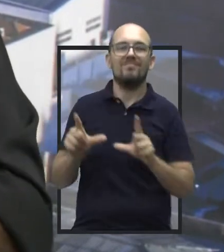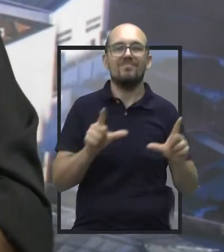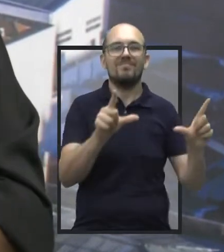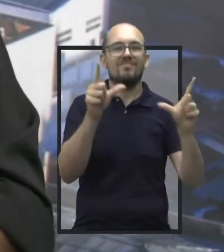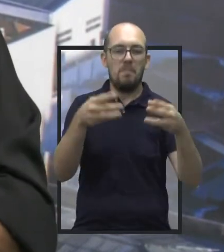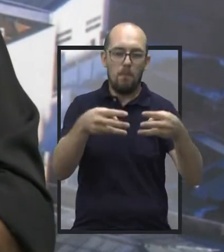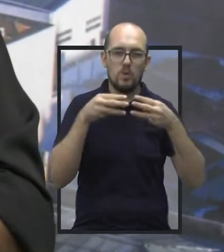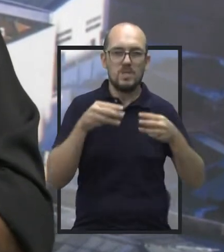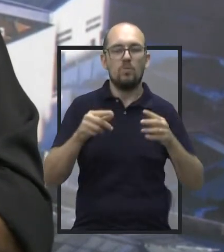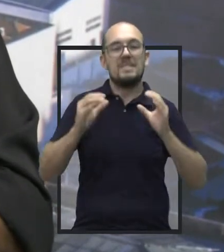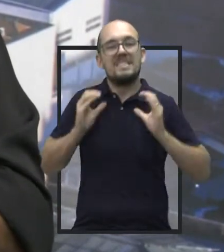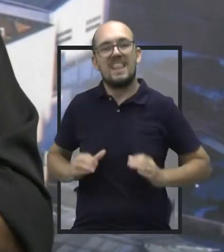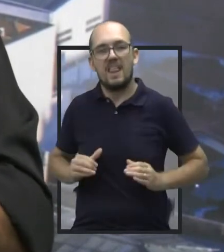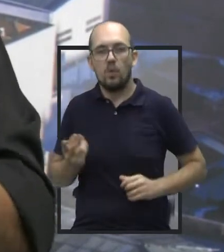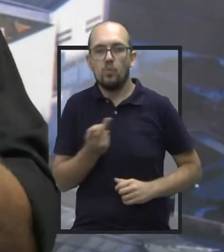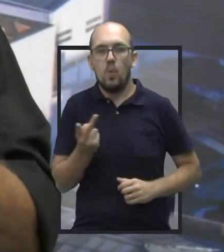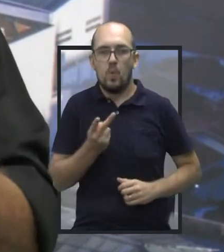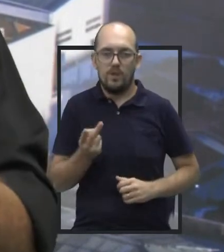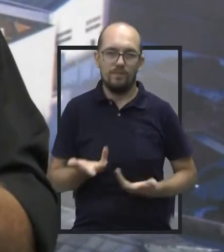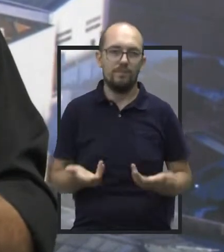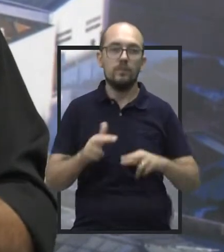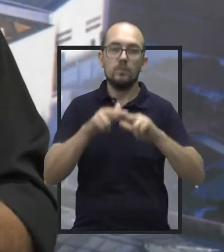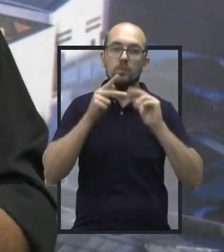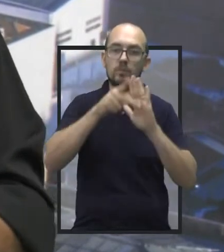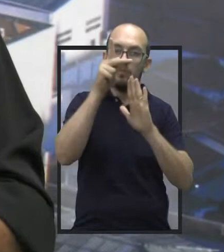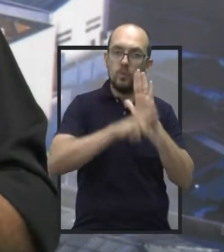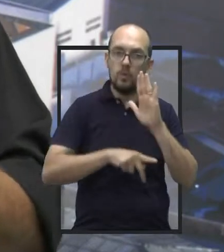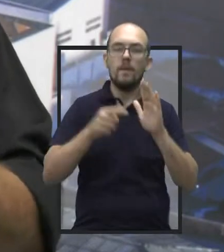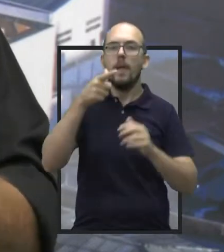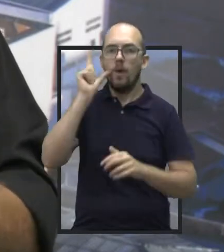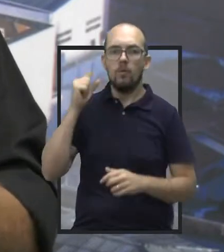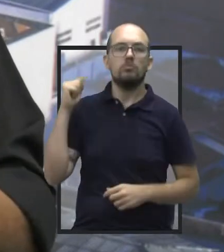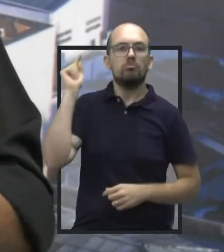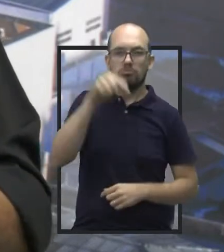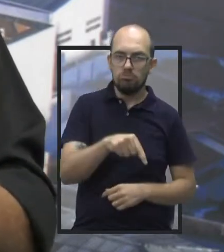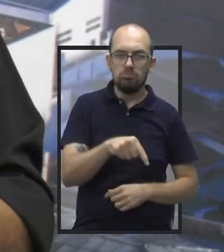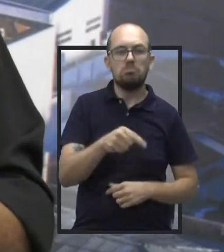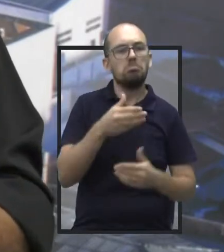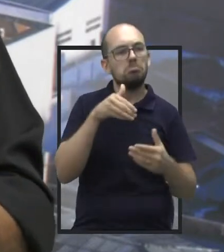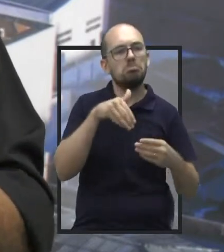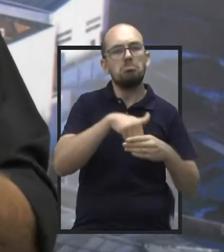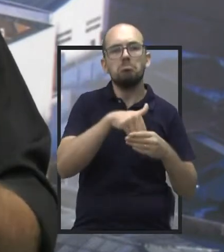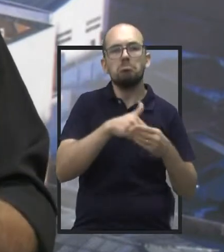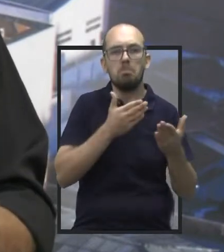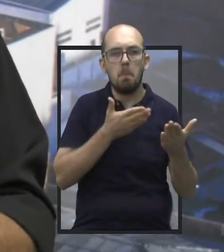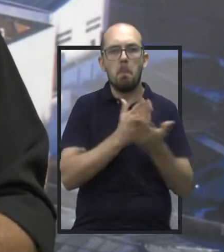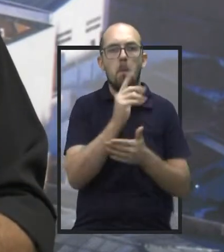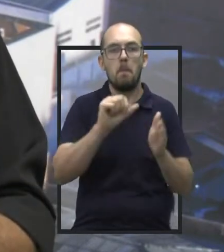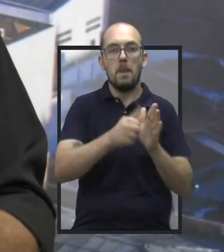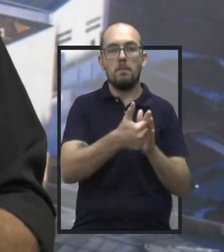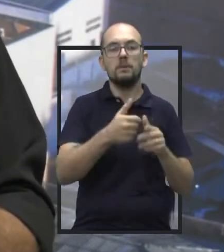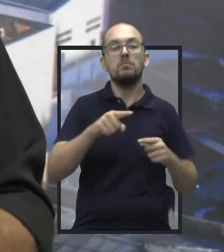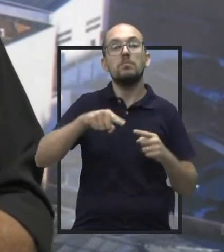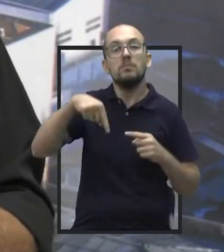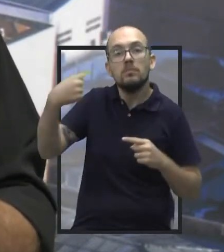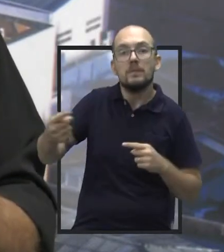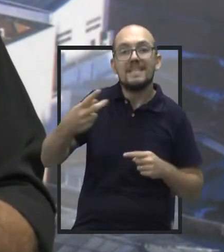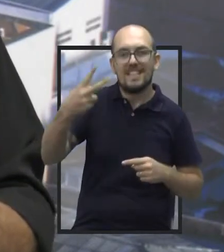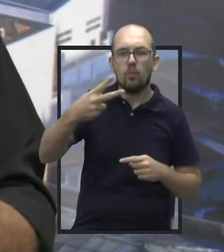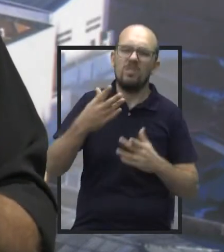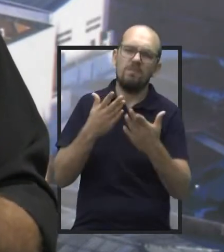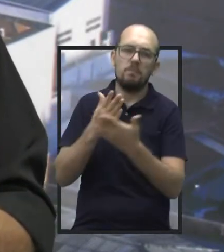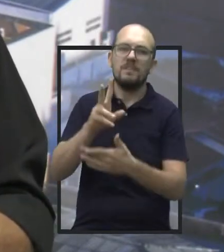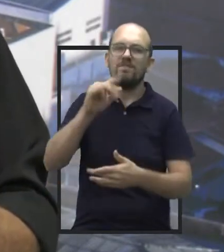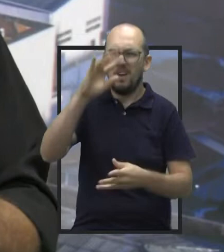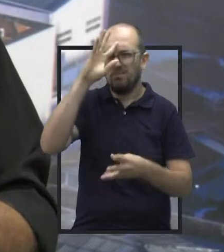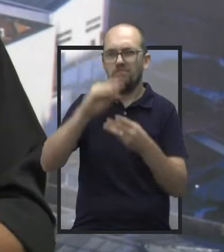Então, fiz o projeto, o projeto ontem entrou, graças a Deus passou na primeira, vai passar na segunda também, tenho certeza disso, porque